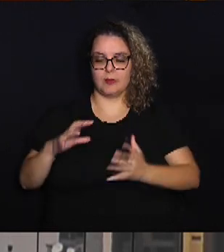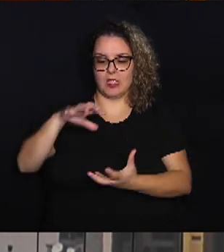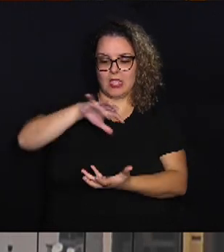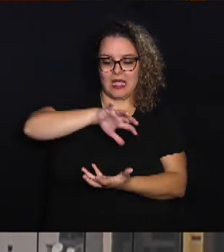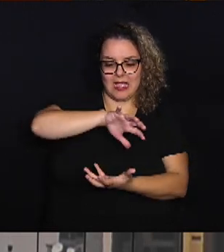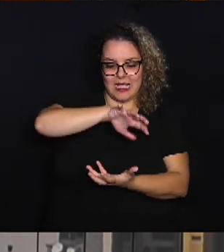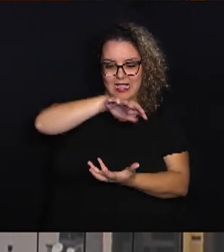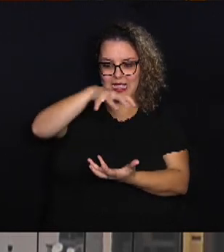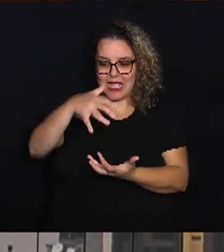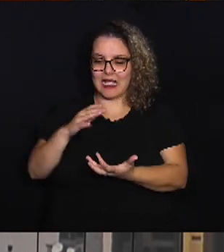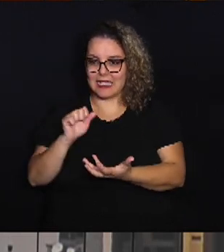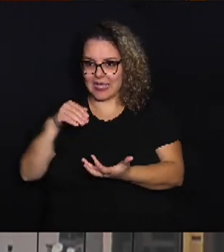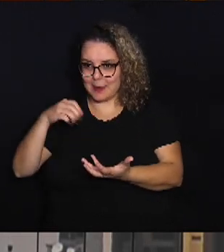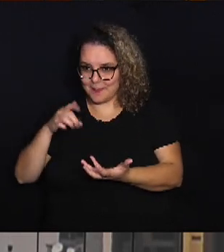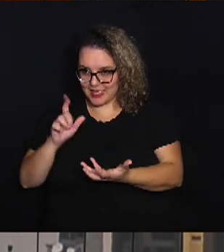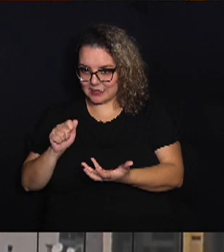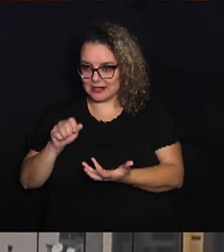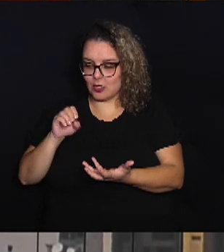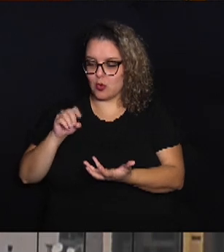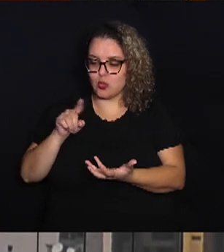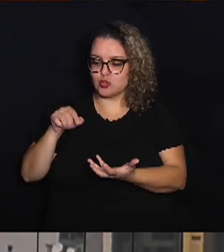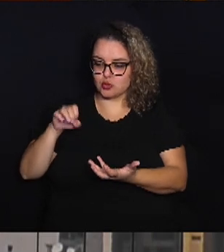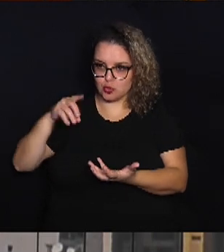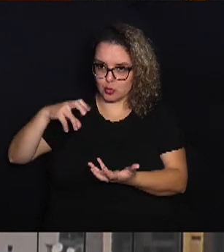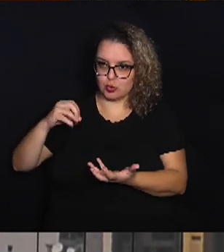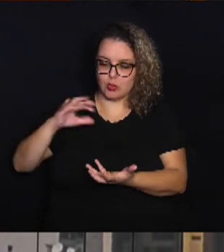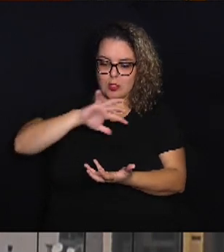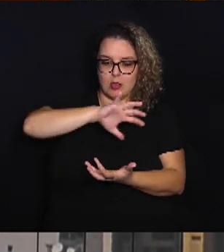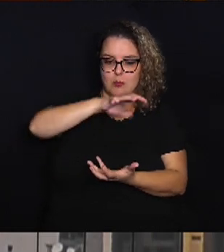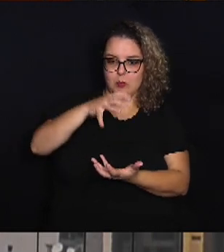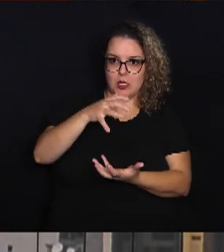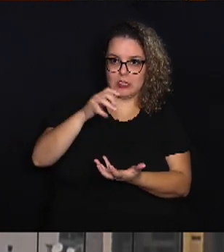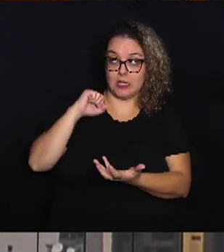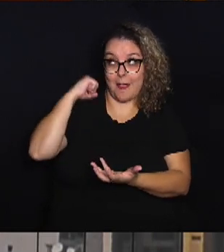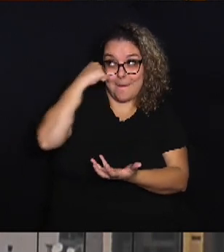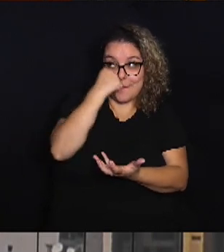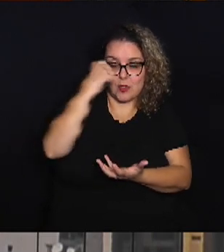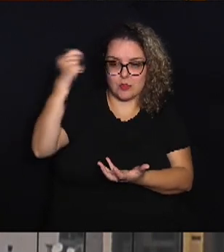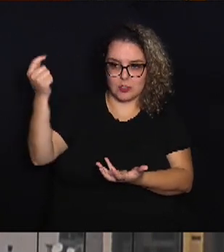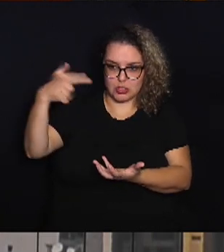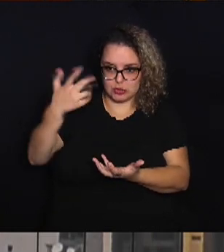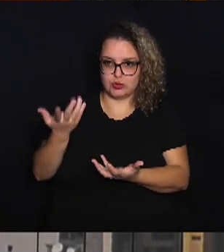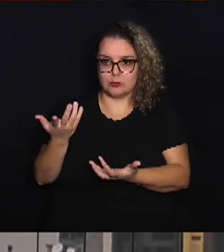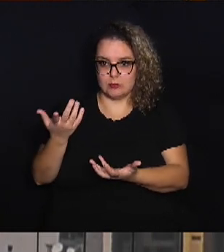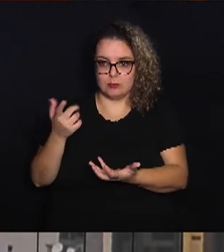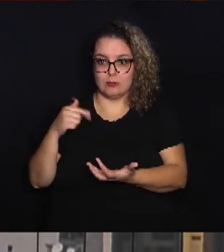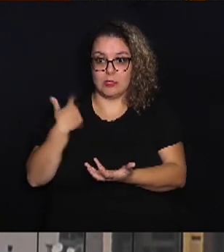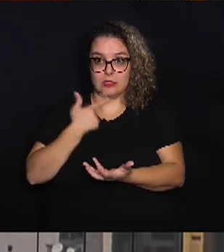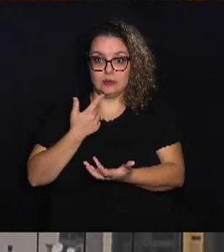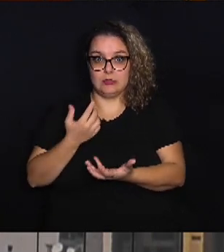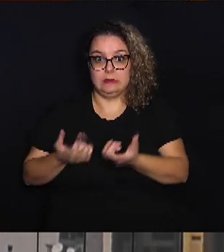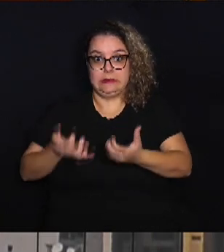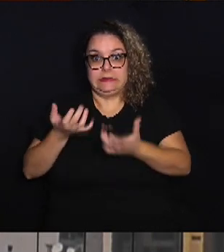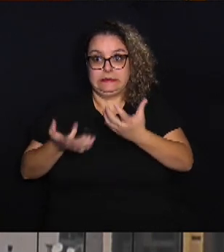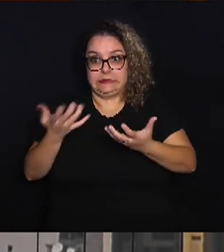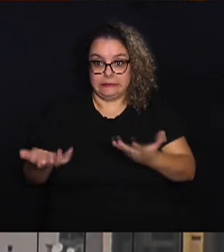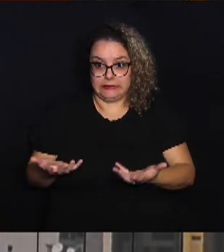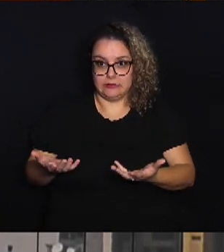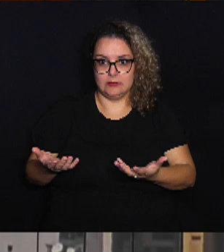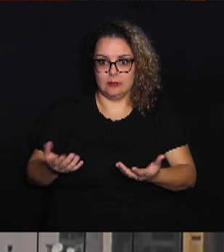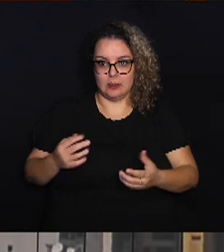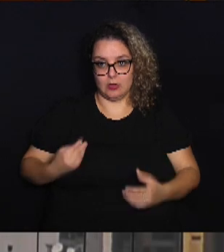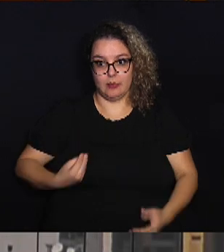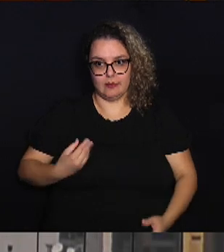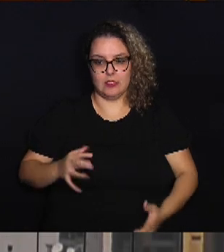camada que protege os raios solares, até porque a gente não seja carbonizado aqui, a vida humana,